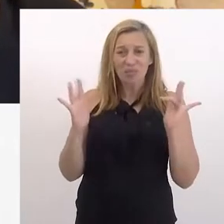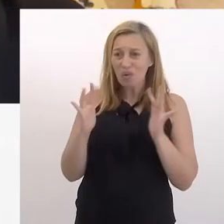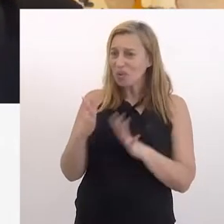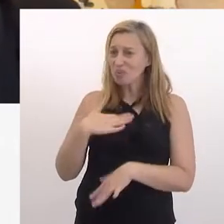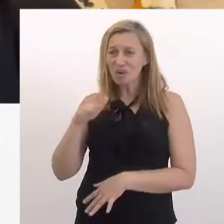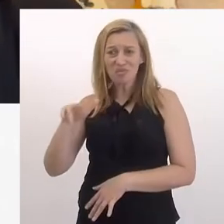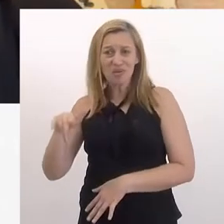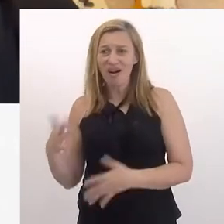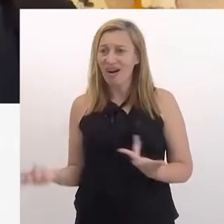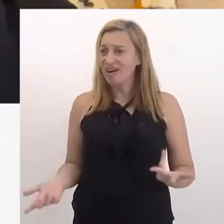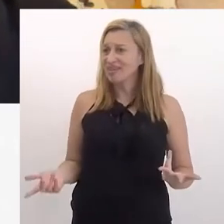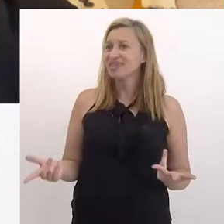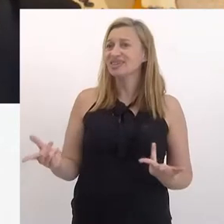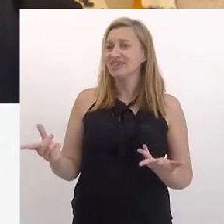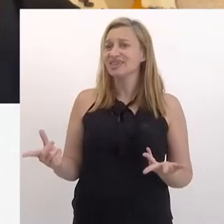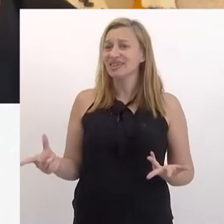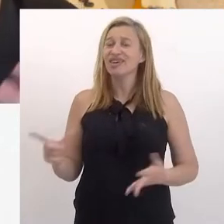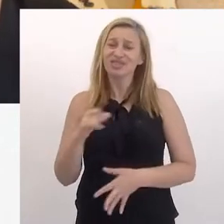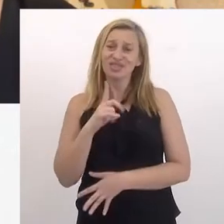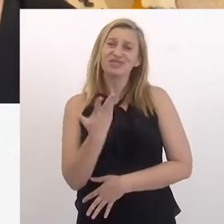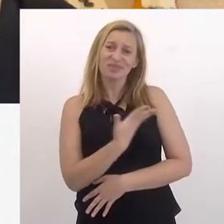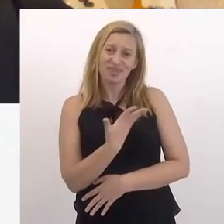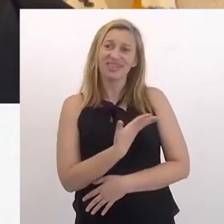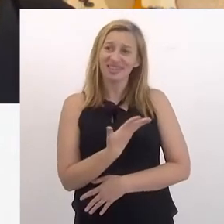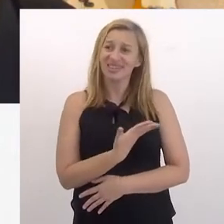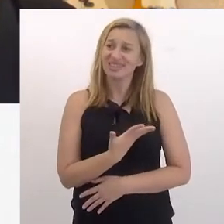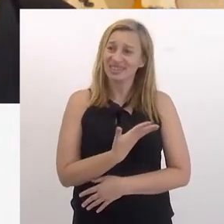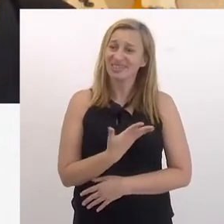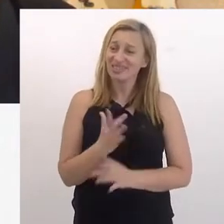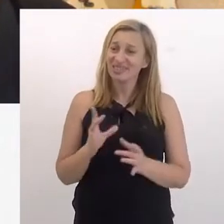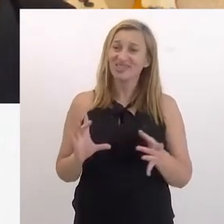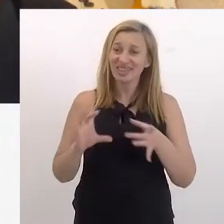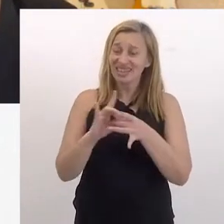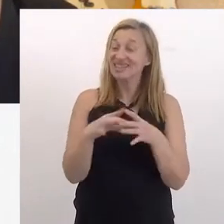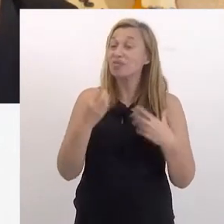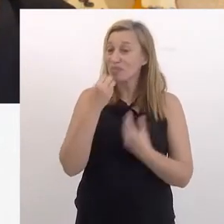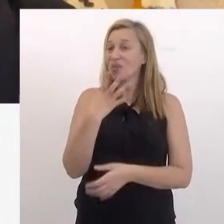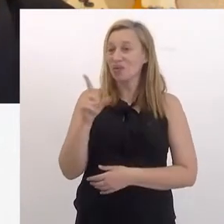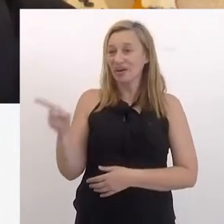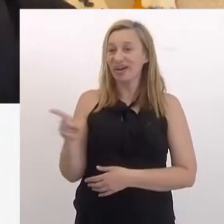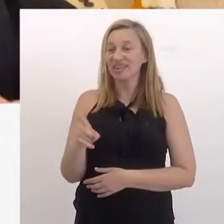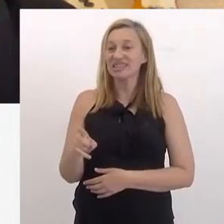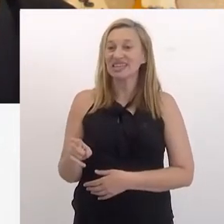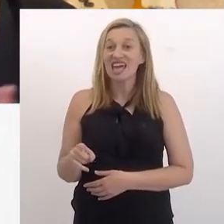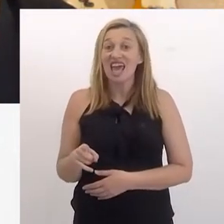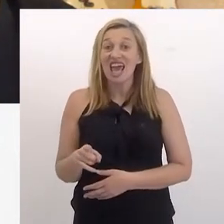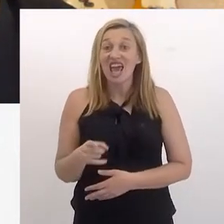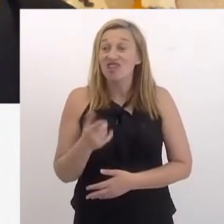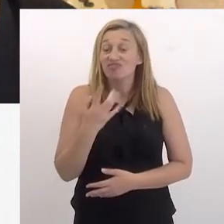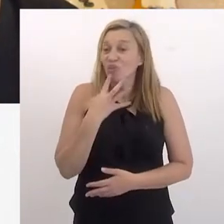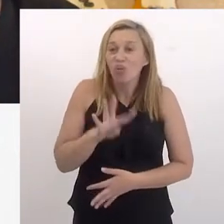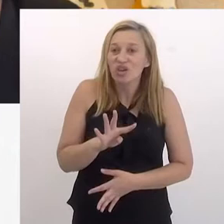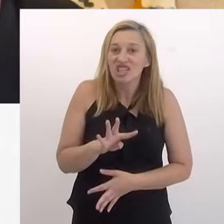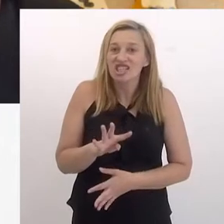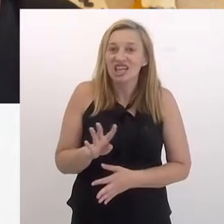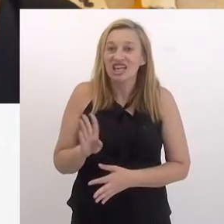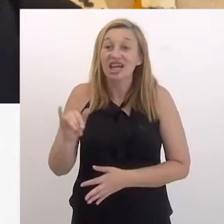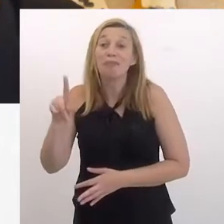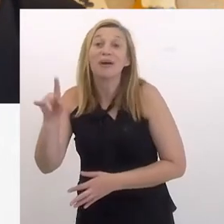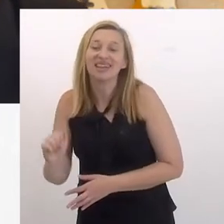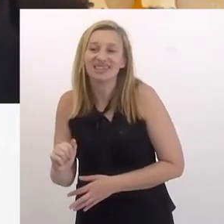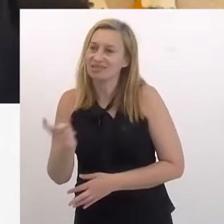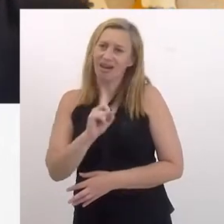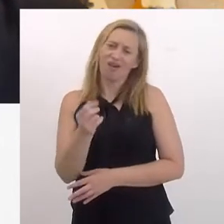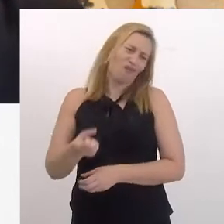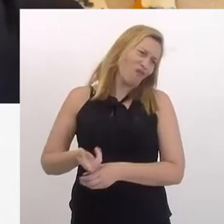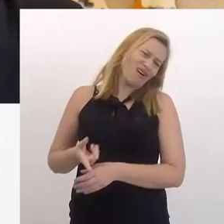pequena, namorou meu irmão. Então, tinha uma... diferença. Eu tinha uma conexão muito grande com ela. Eu não conheci ela